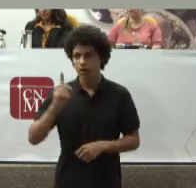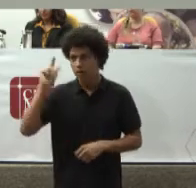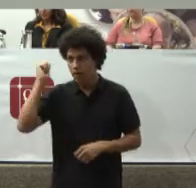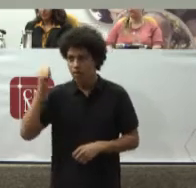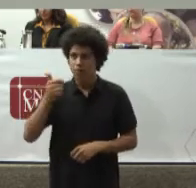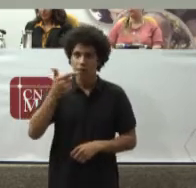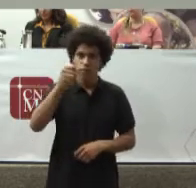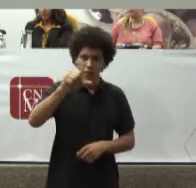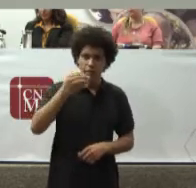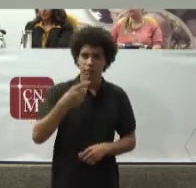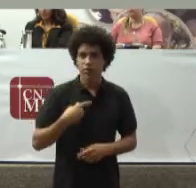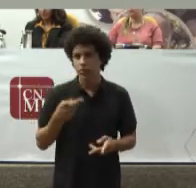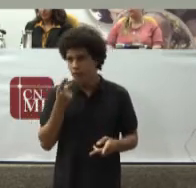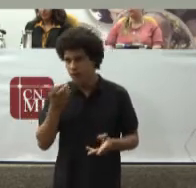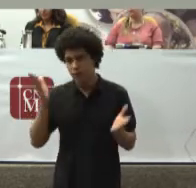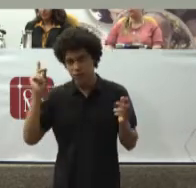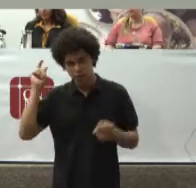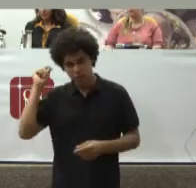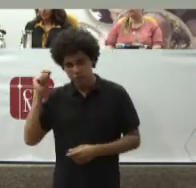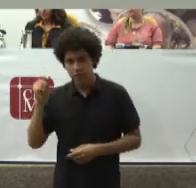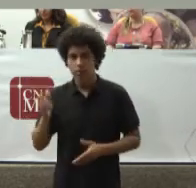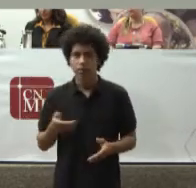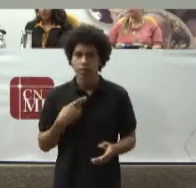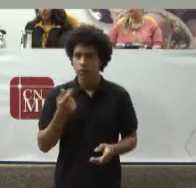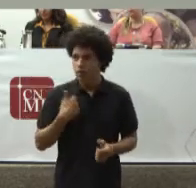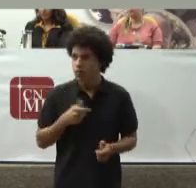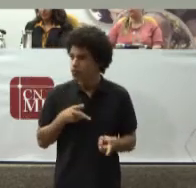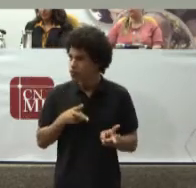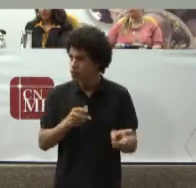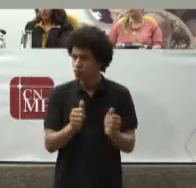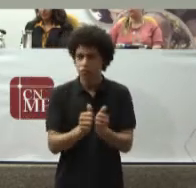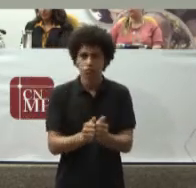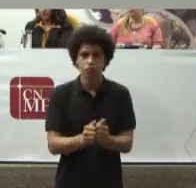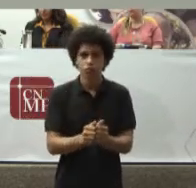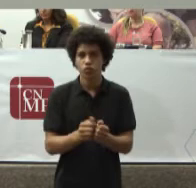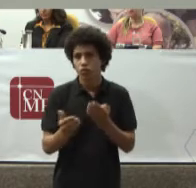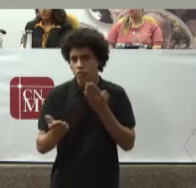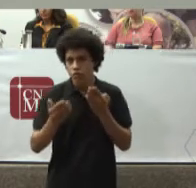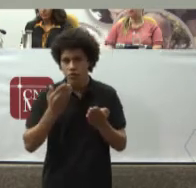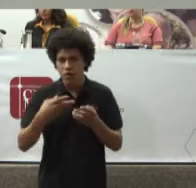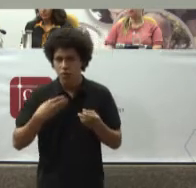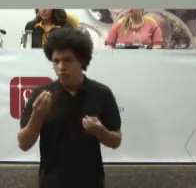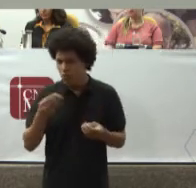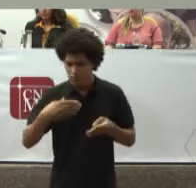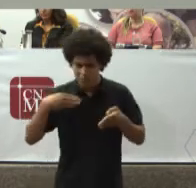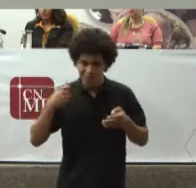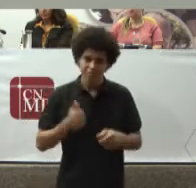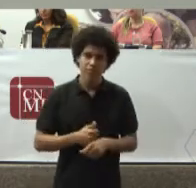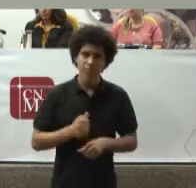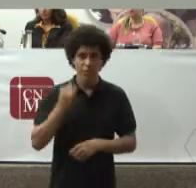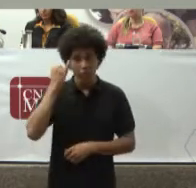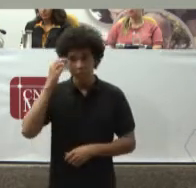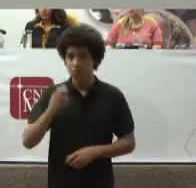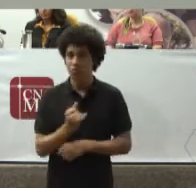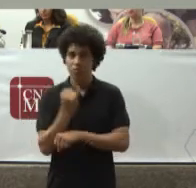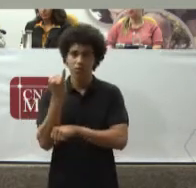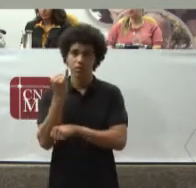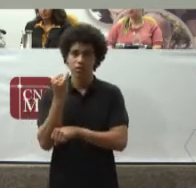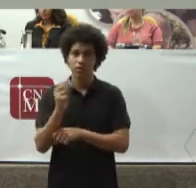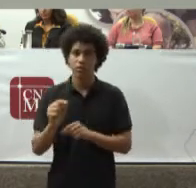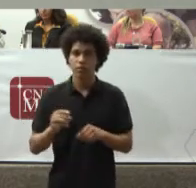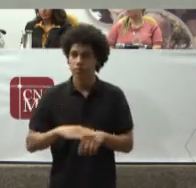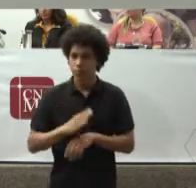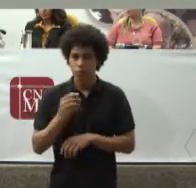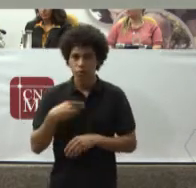mencionar Manteve Conosco No Ministério Público Federal Um diálogo Muito intenso E muito importante Para denotar A